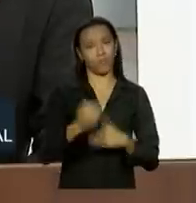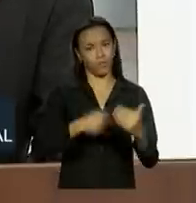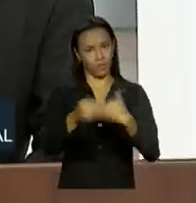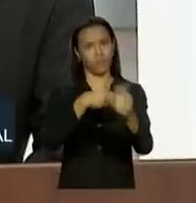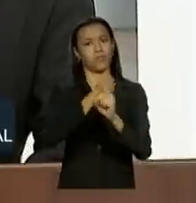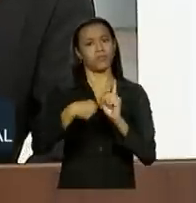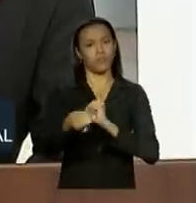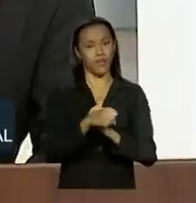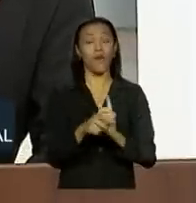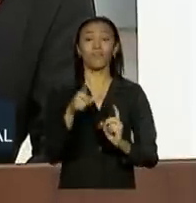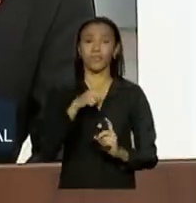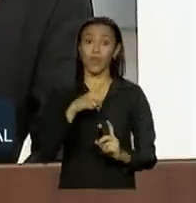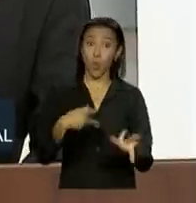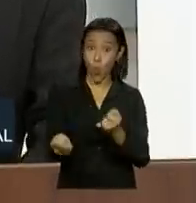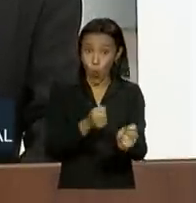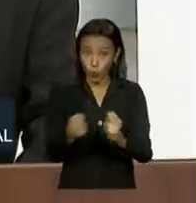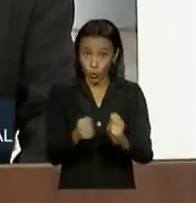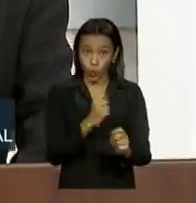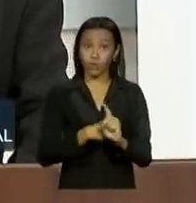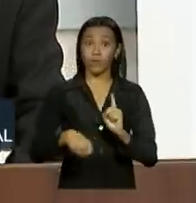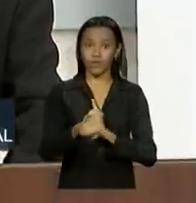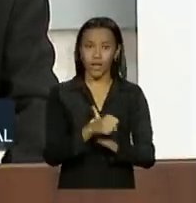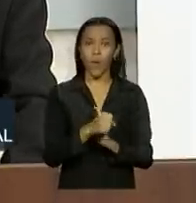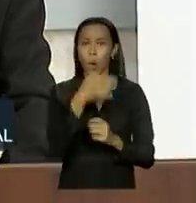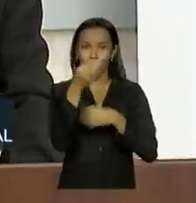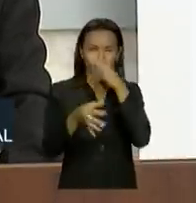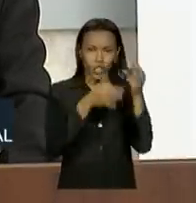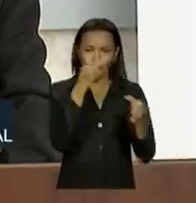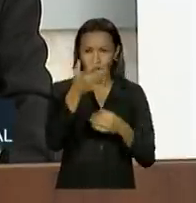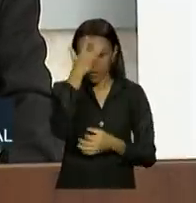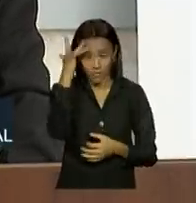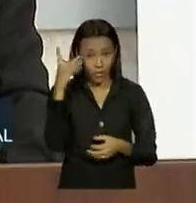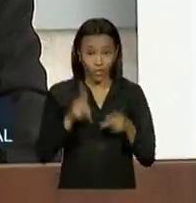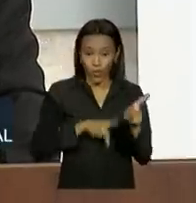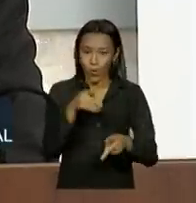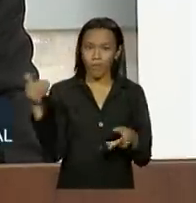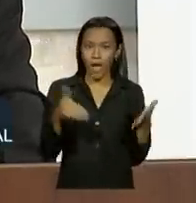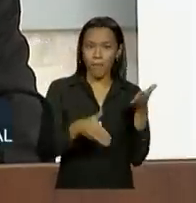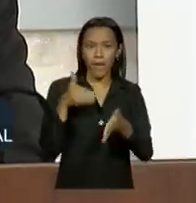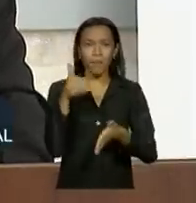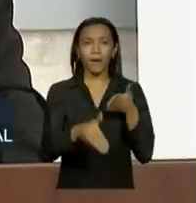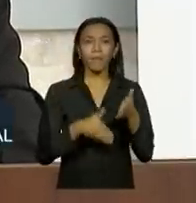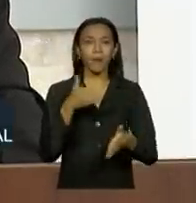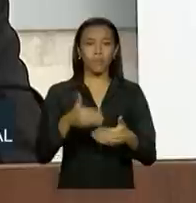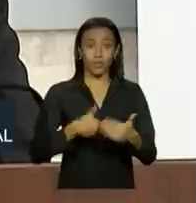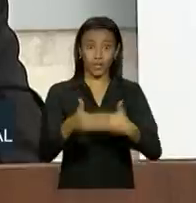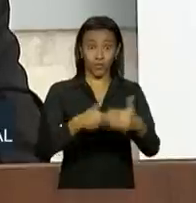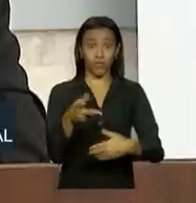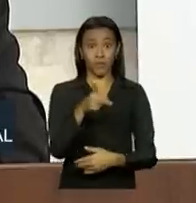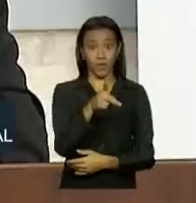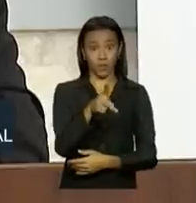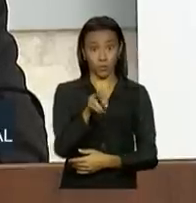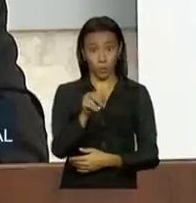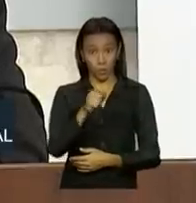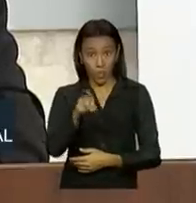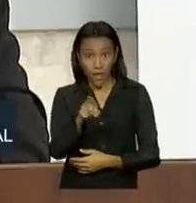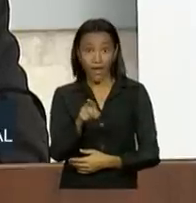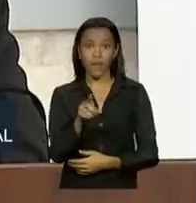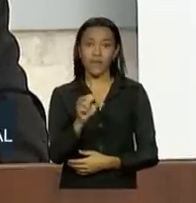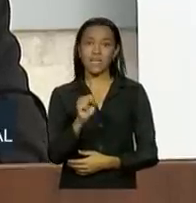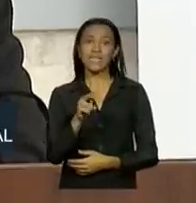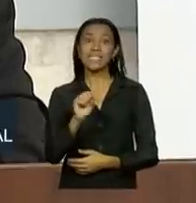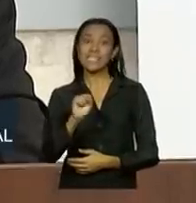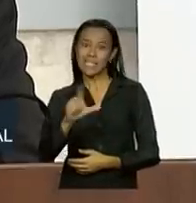Garantir controle social e participação popular nas decisões sobre os investimentos do pré-sal. Nós estamos discutindo aqui